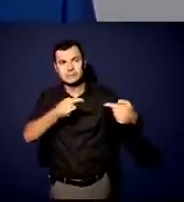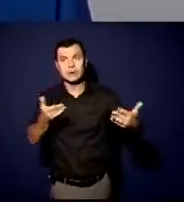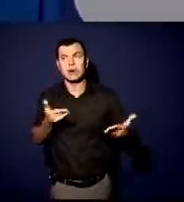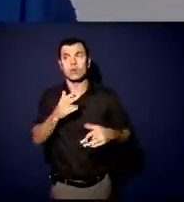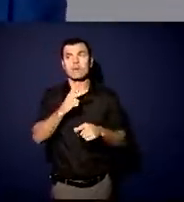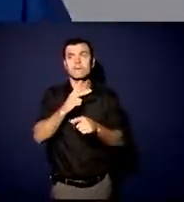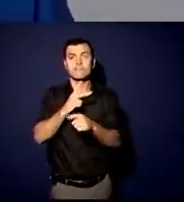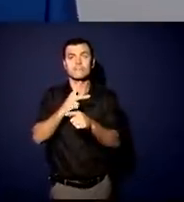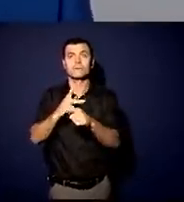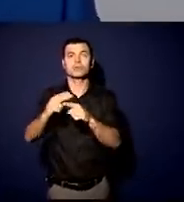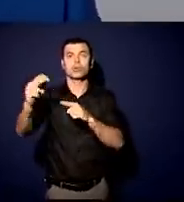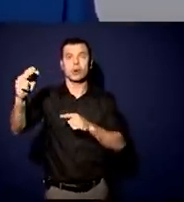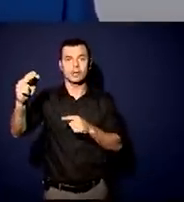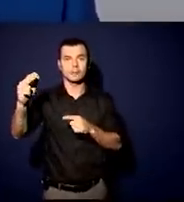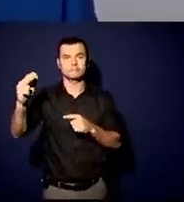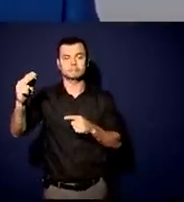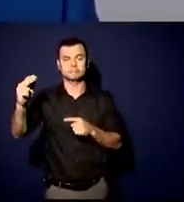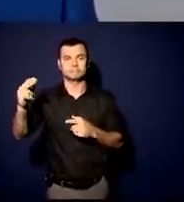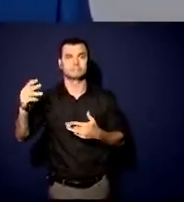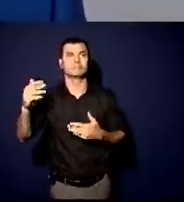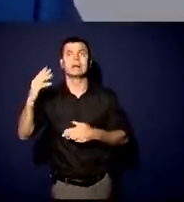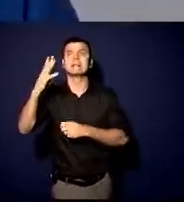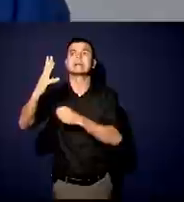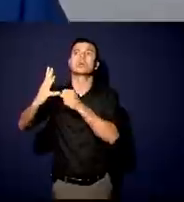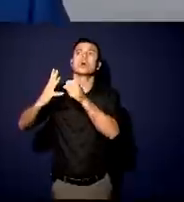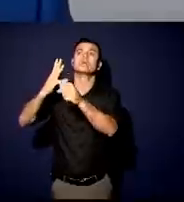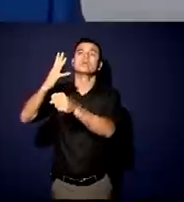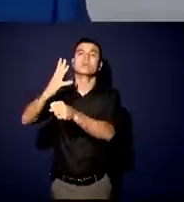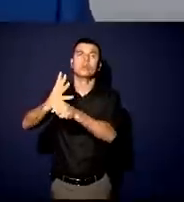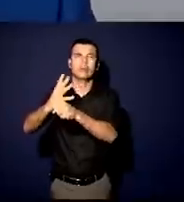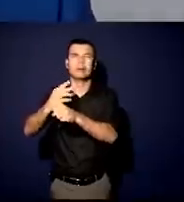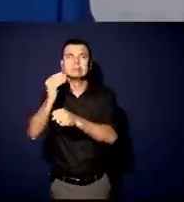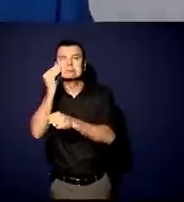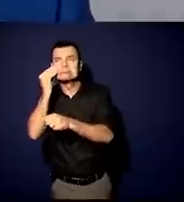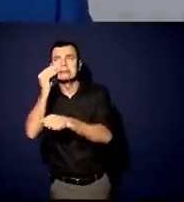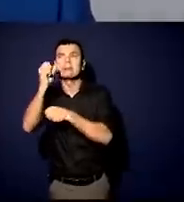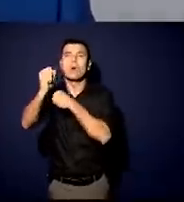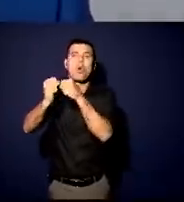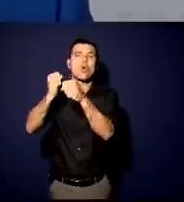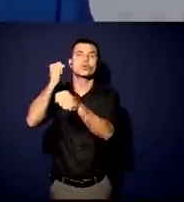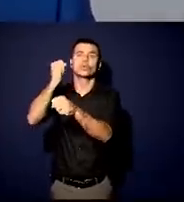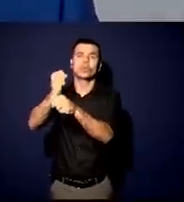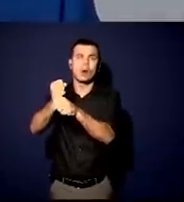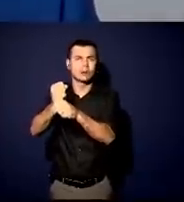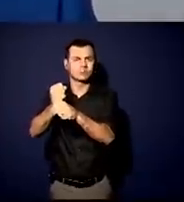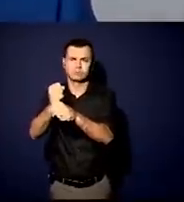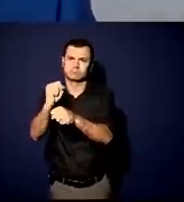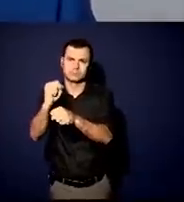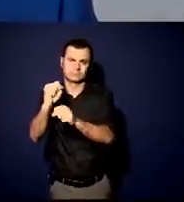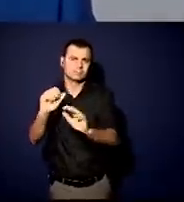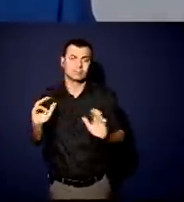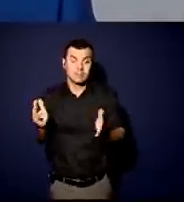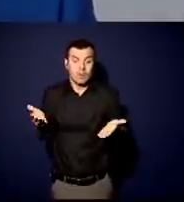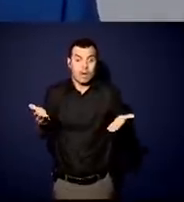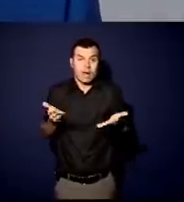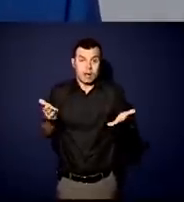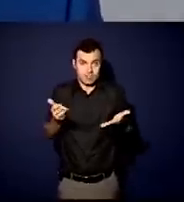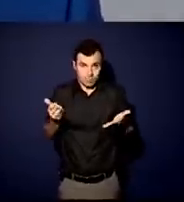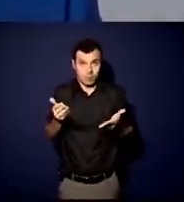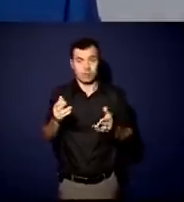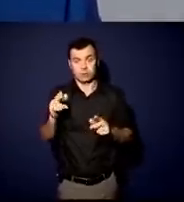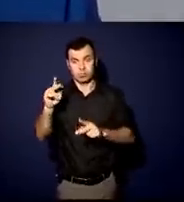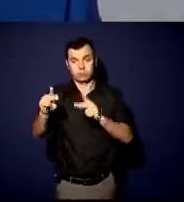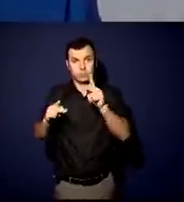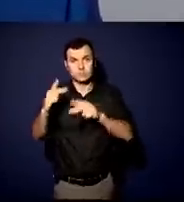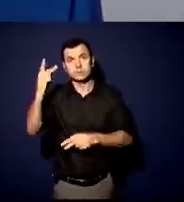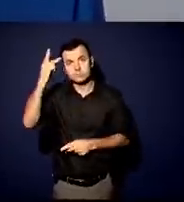pensar daqui a quatro anos ou daqui a oito anos, eu tenho que pensar em fazer o melhor agora. a população de São Paulo me deu um voto